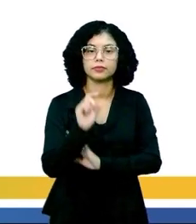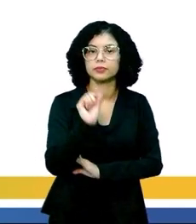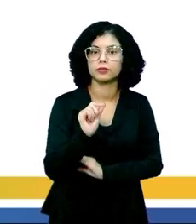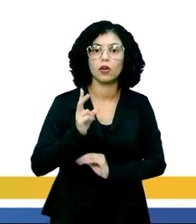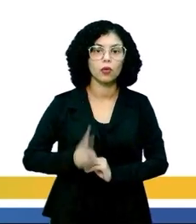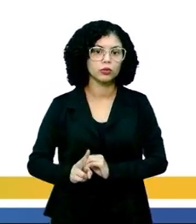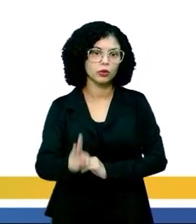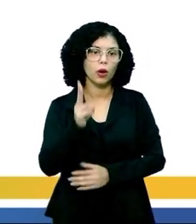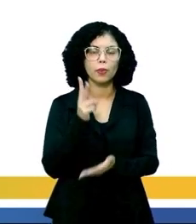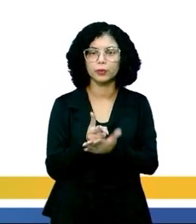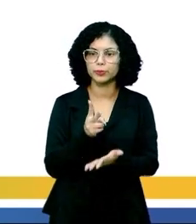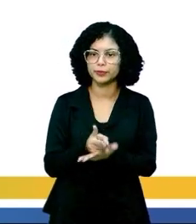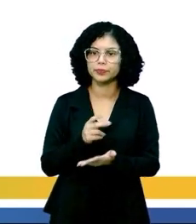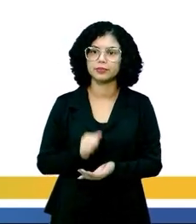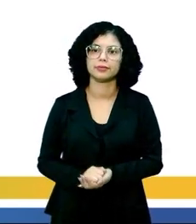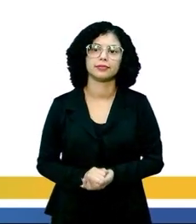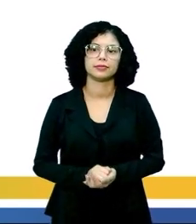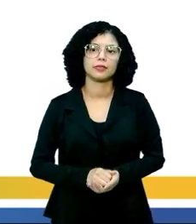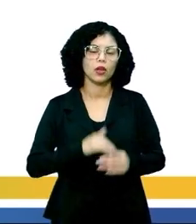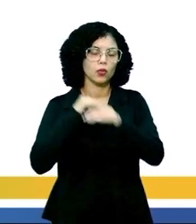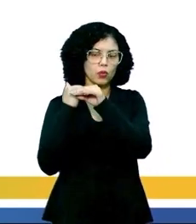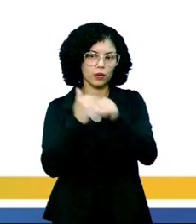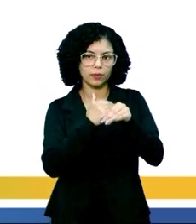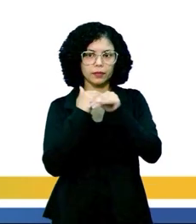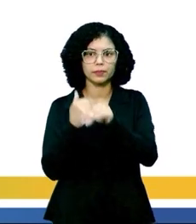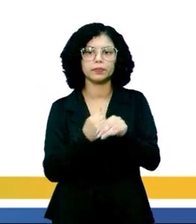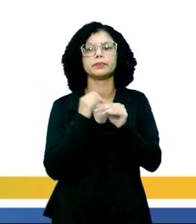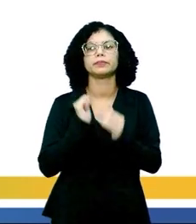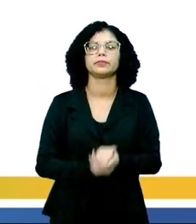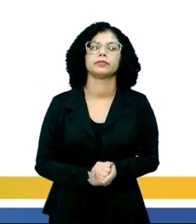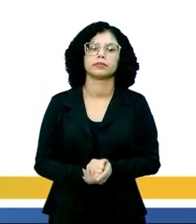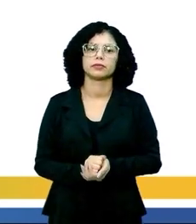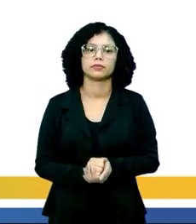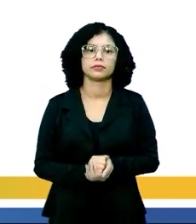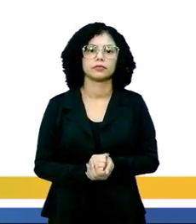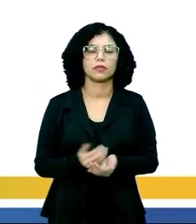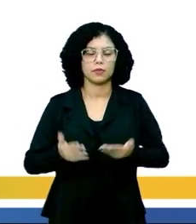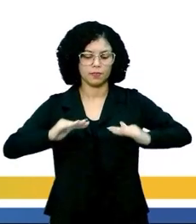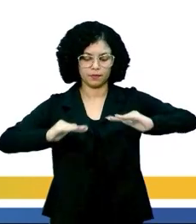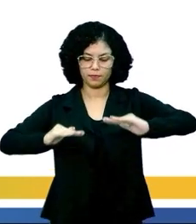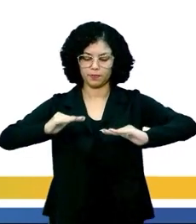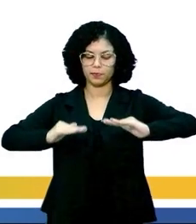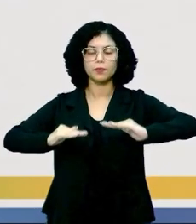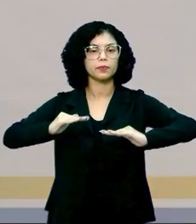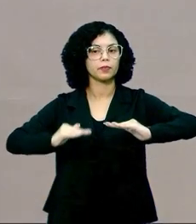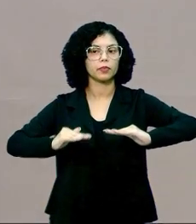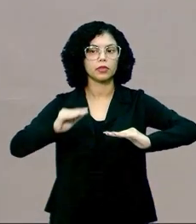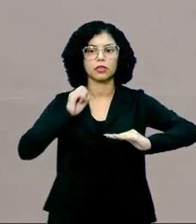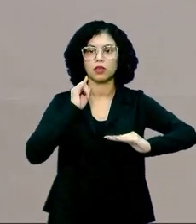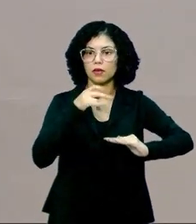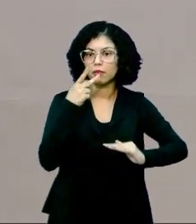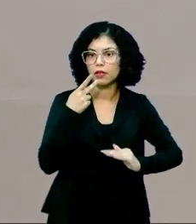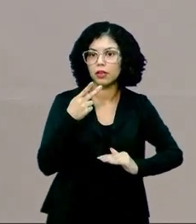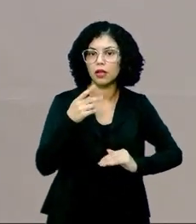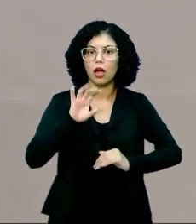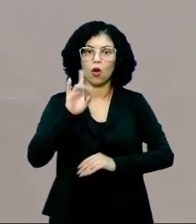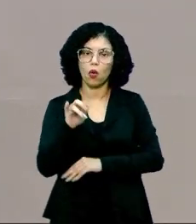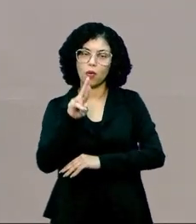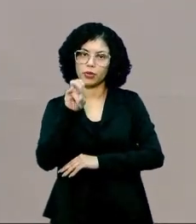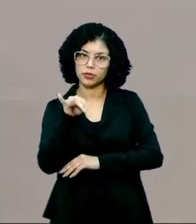permanecer o mesmo, permanecer igual. Ou seja, está em equilíbrio. Se eu falei a palavra